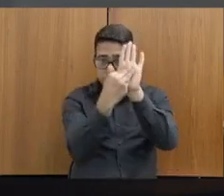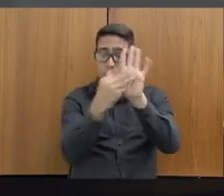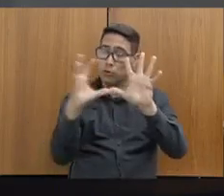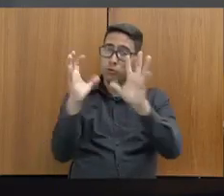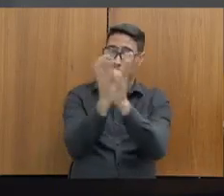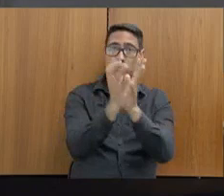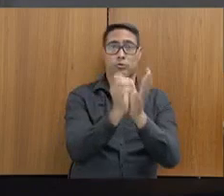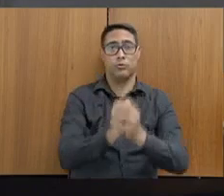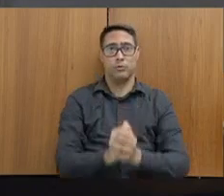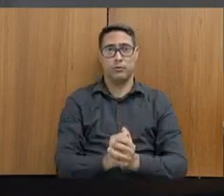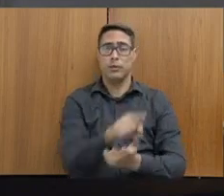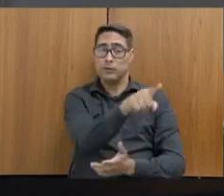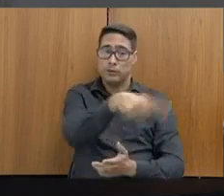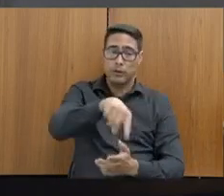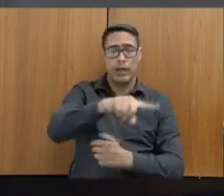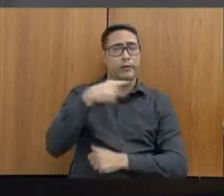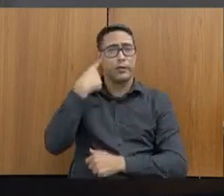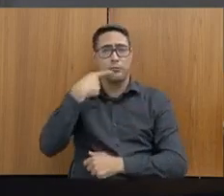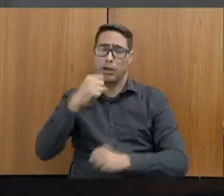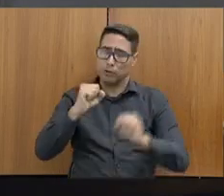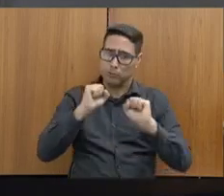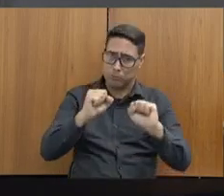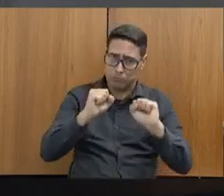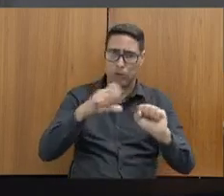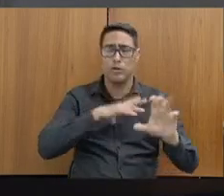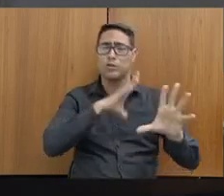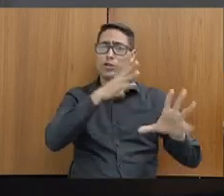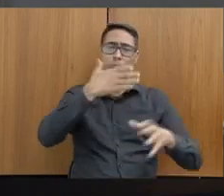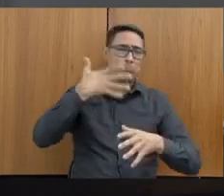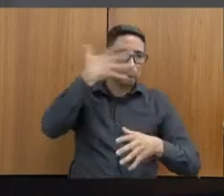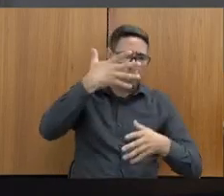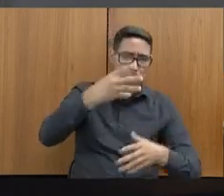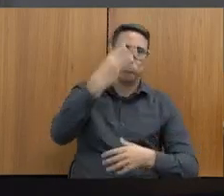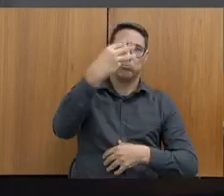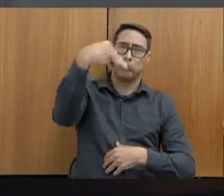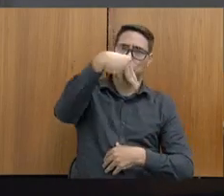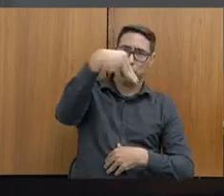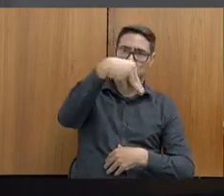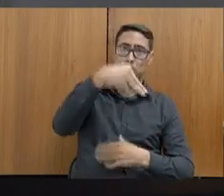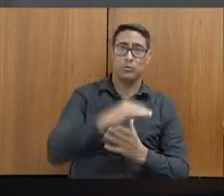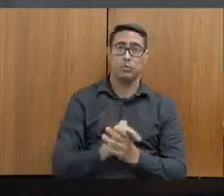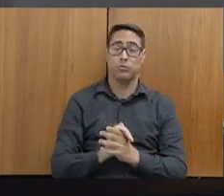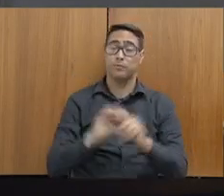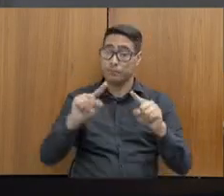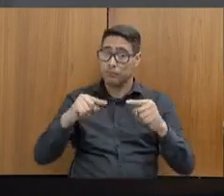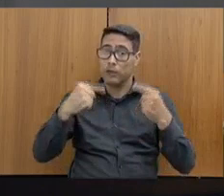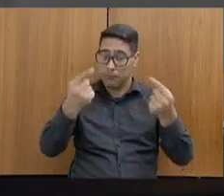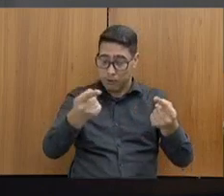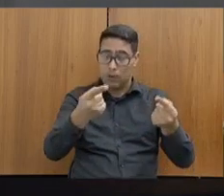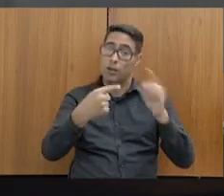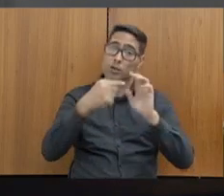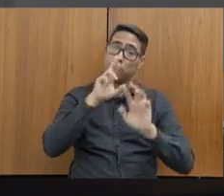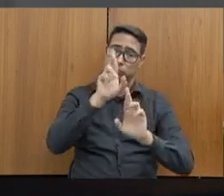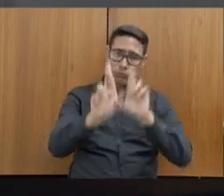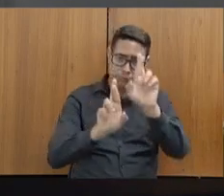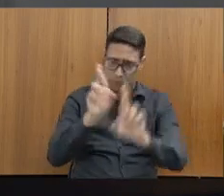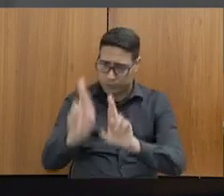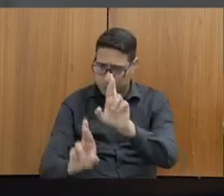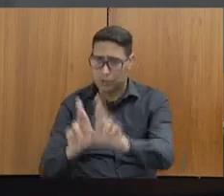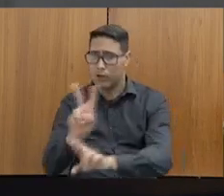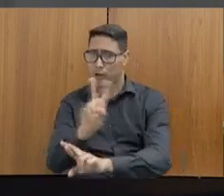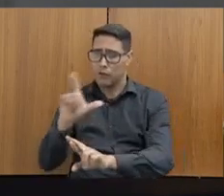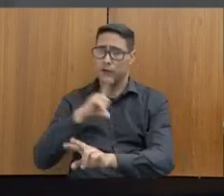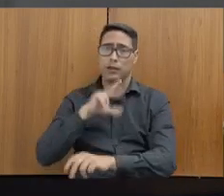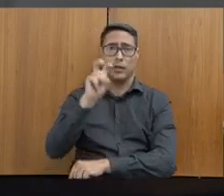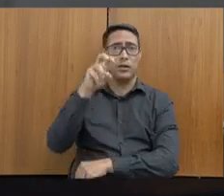Cada deputado poderá fazer sua interpelação pelo prazo de 3 minutos. Após cada interpelação, a autoridade estadual disporá